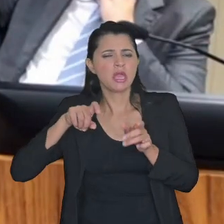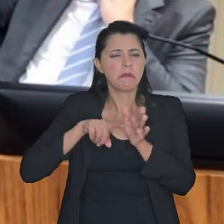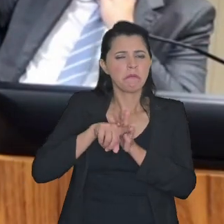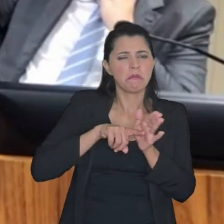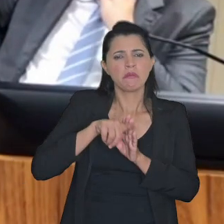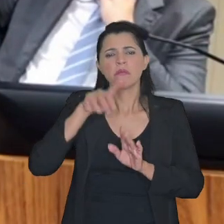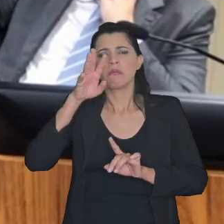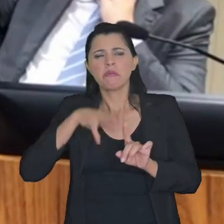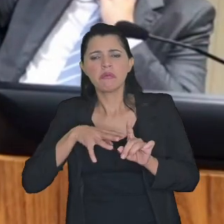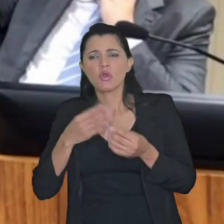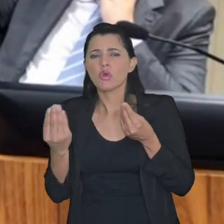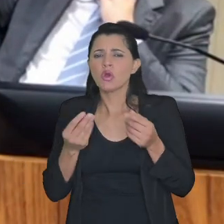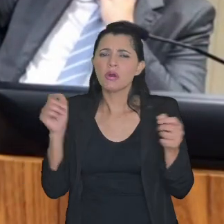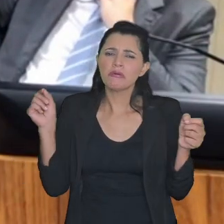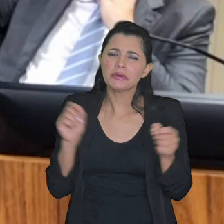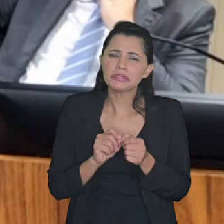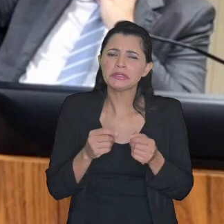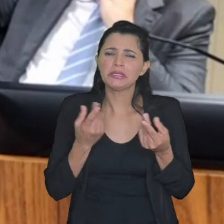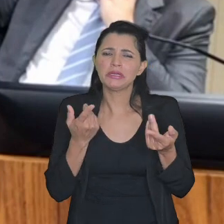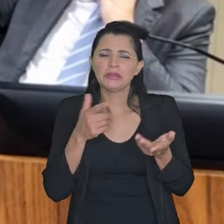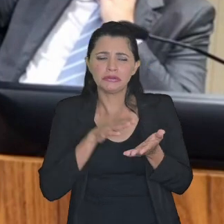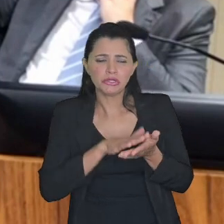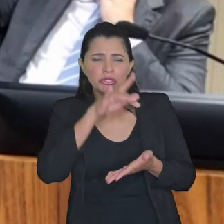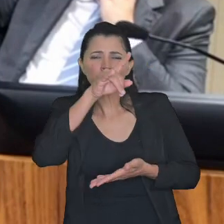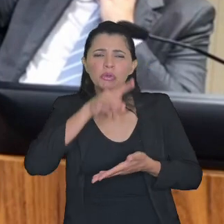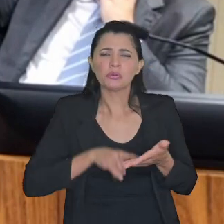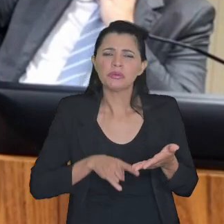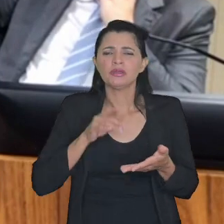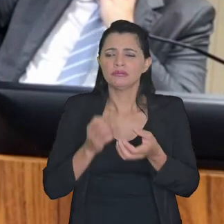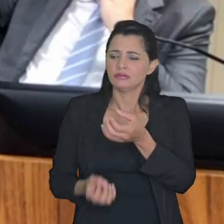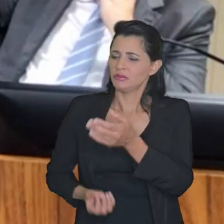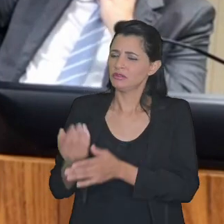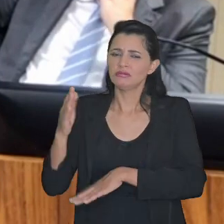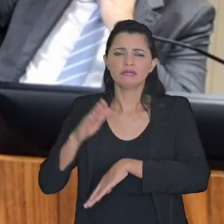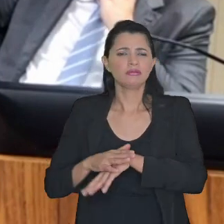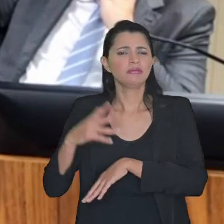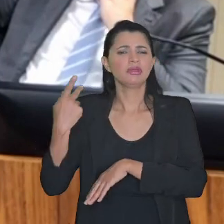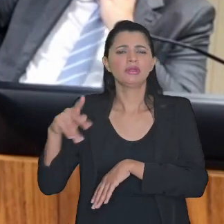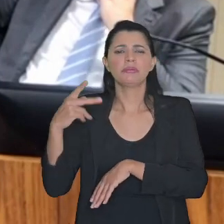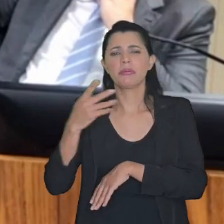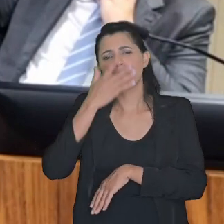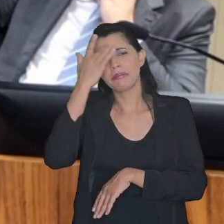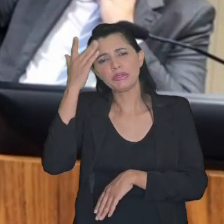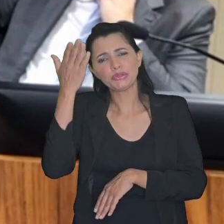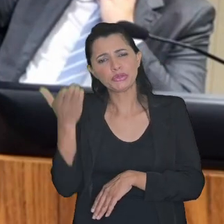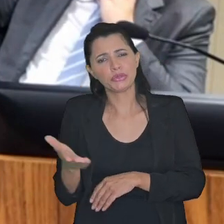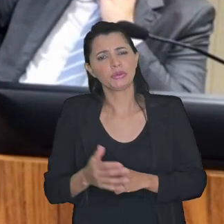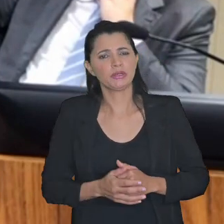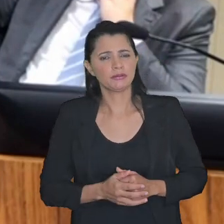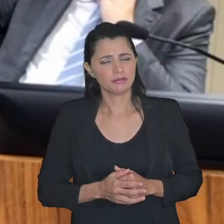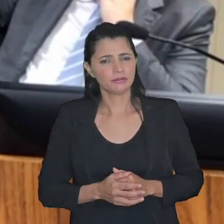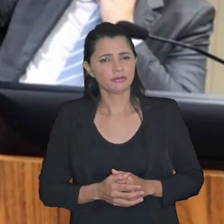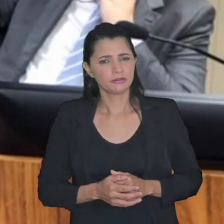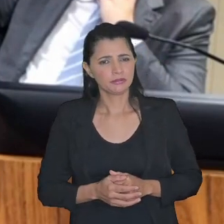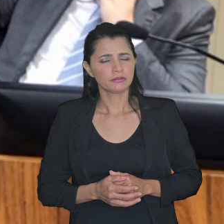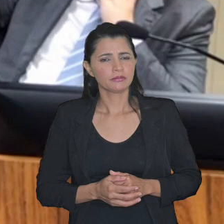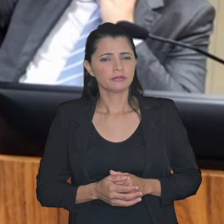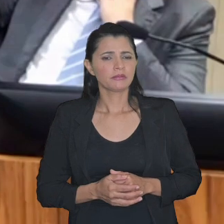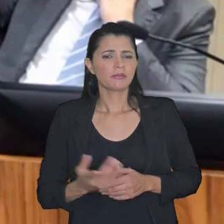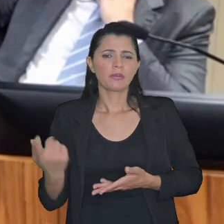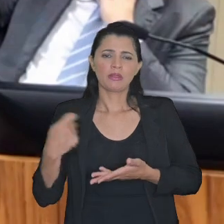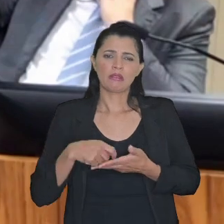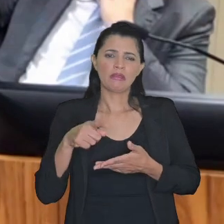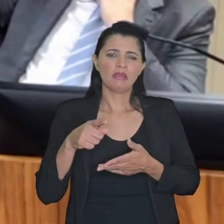vai fazer perícia sobre documentos que foram produzidos pelo próprio contribuinte e que